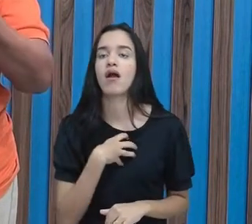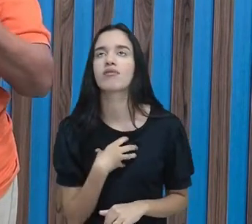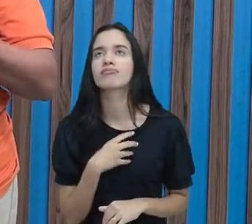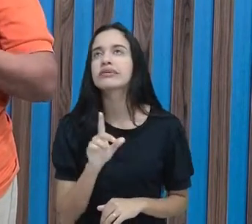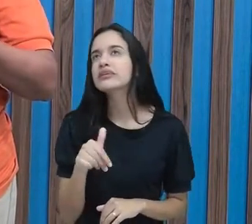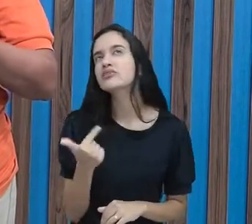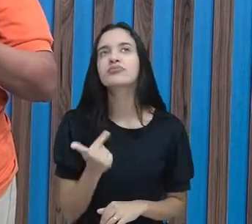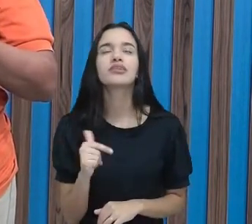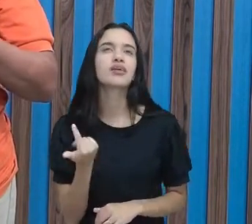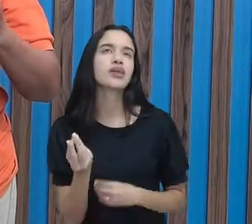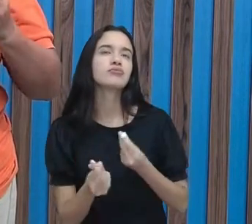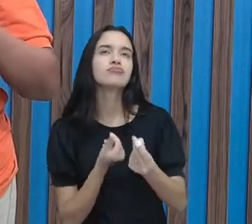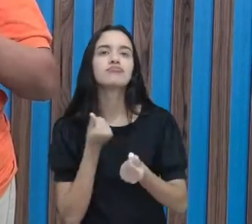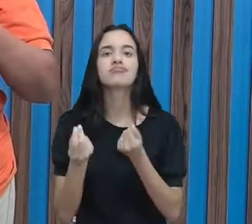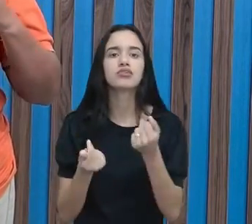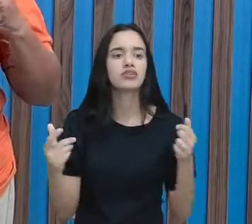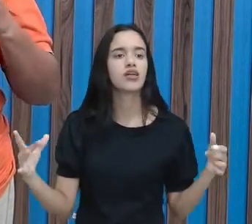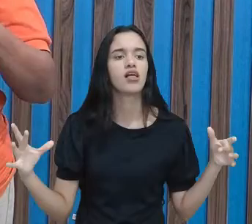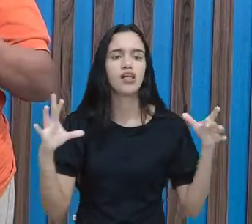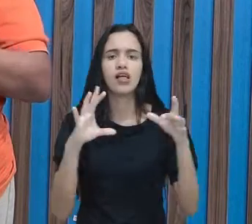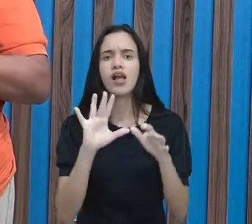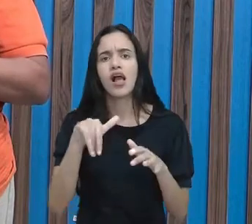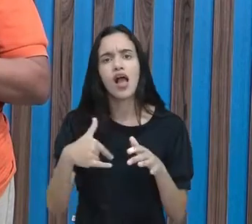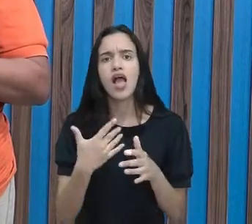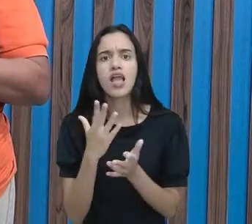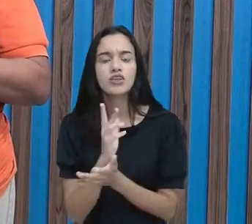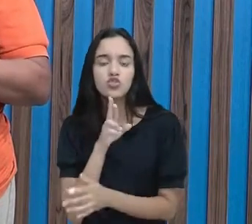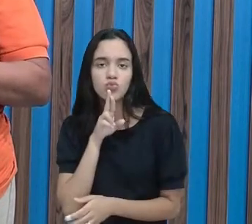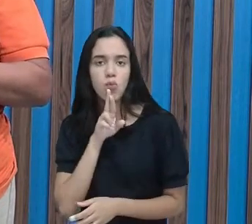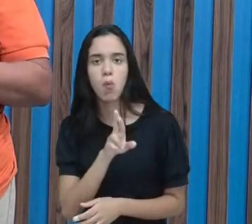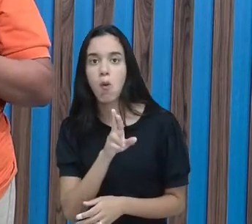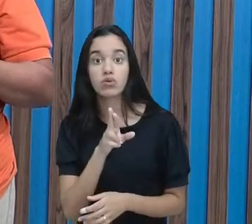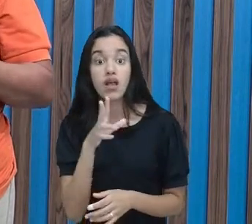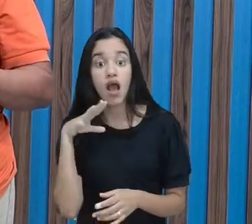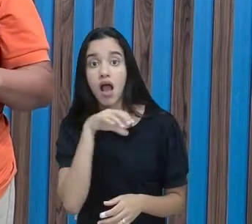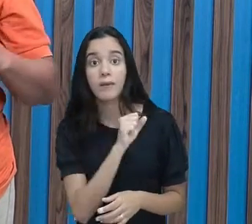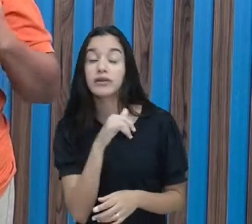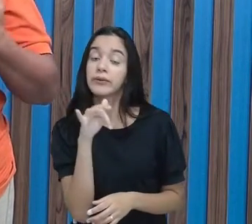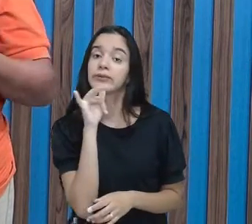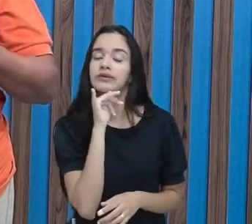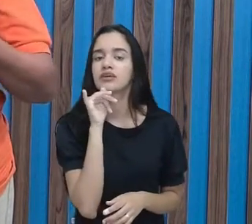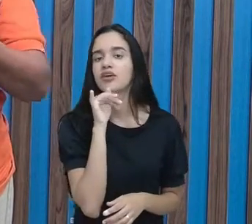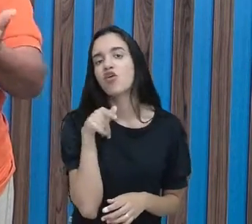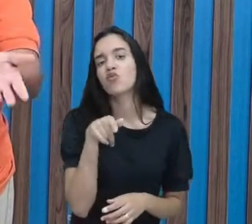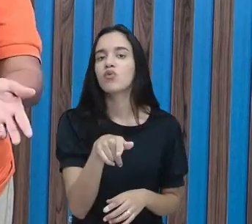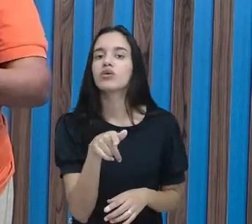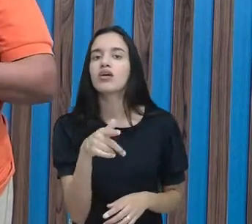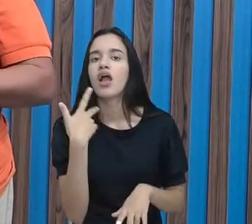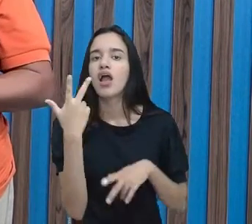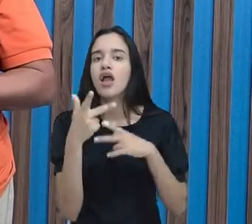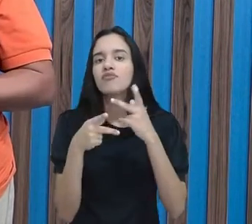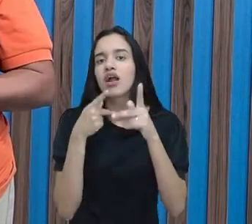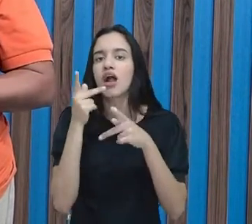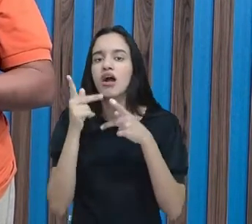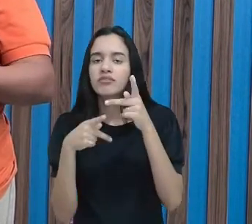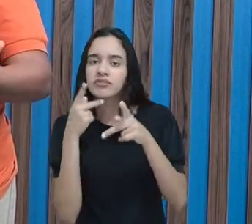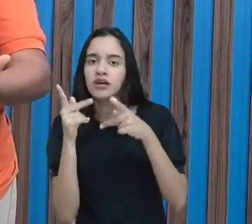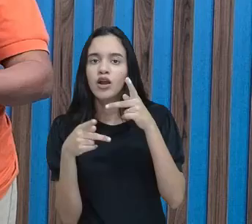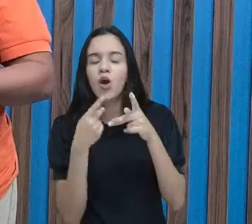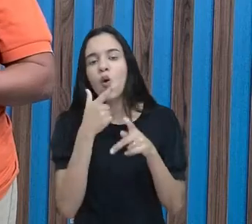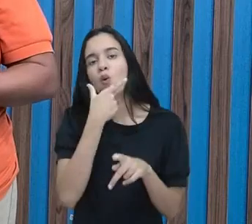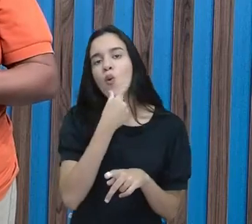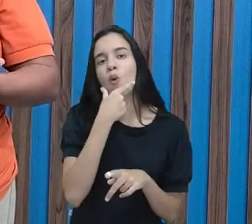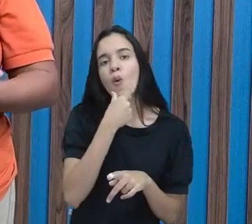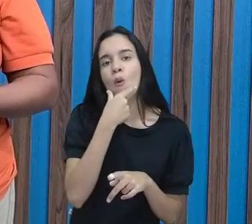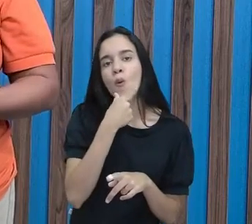integralidade, não existe resposta instantânea. Por exemplo, você não fica falando com o locutor do rádio, você